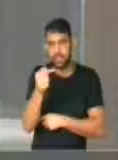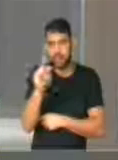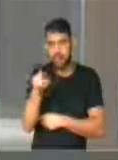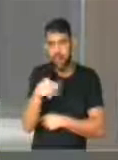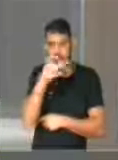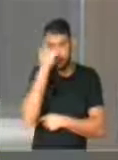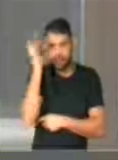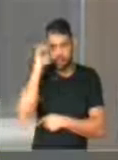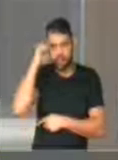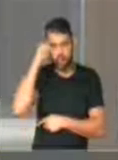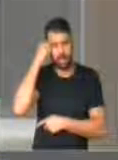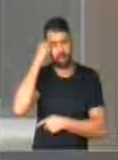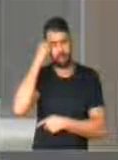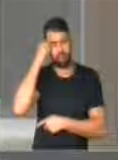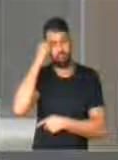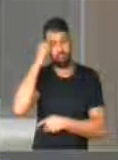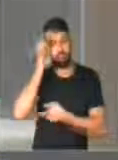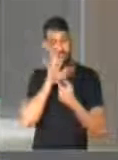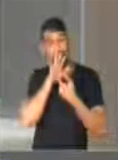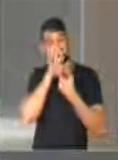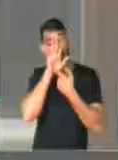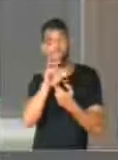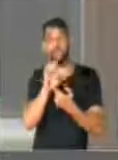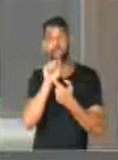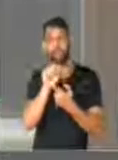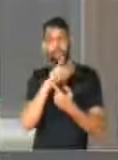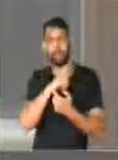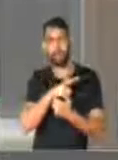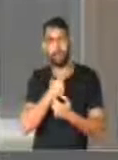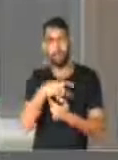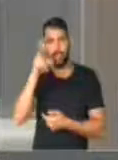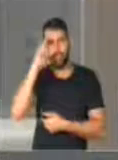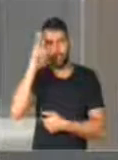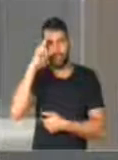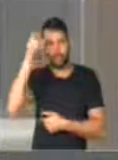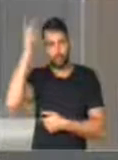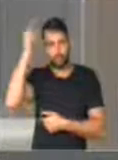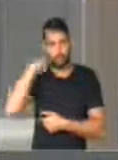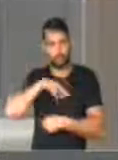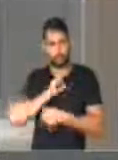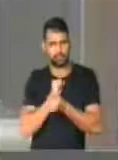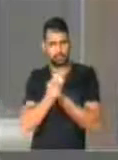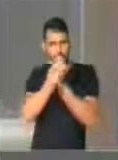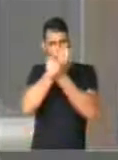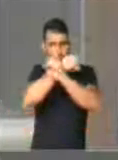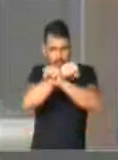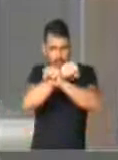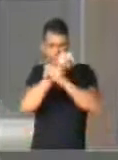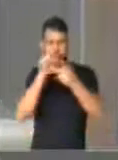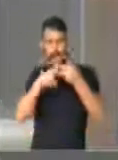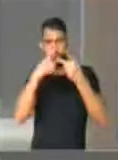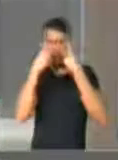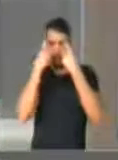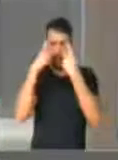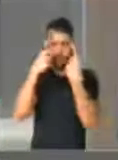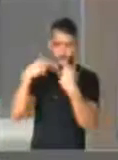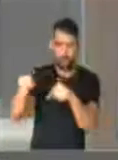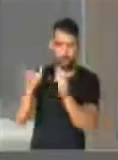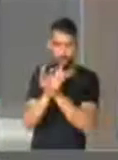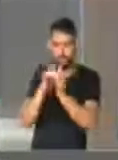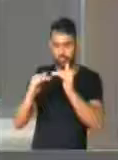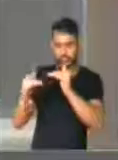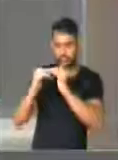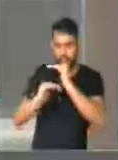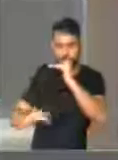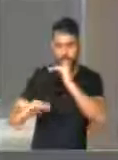são negros. Isso revela que a herança da escravidão, a violência contra